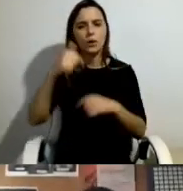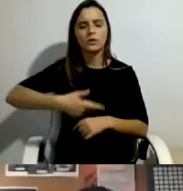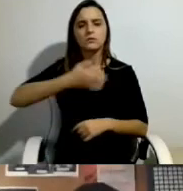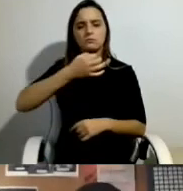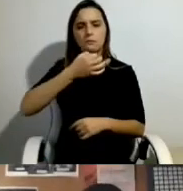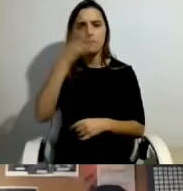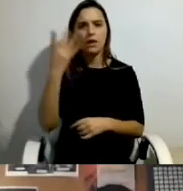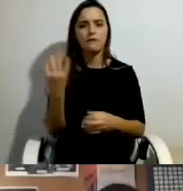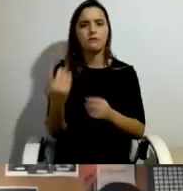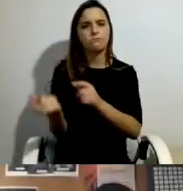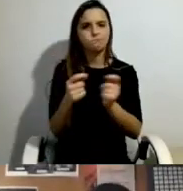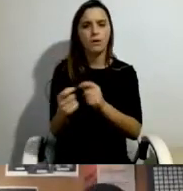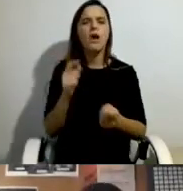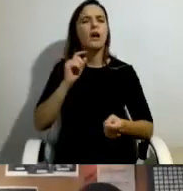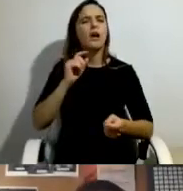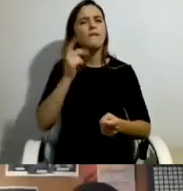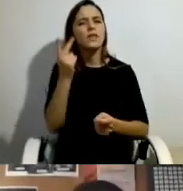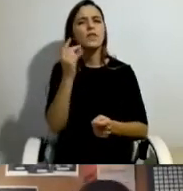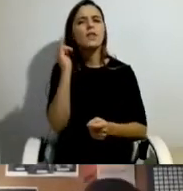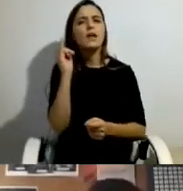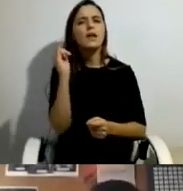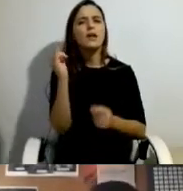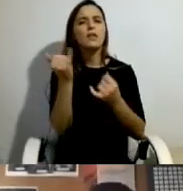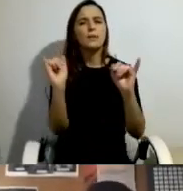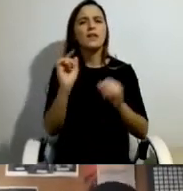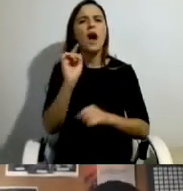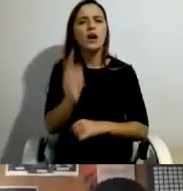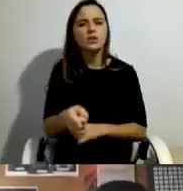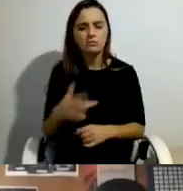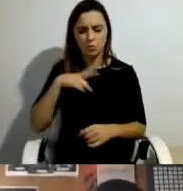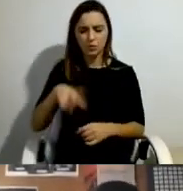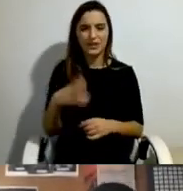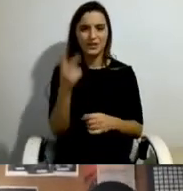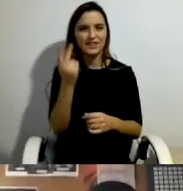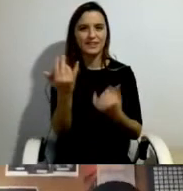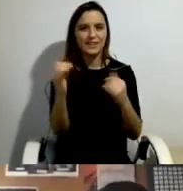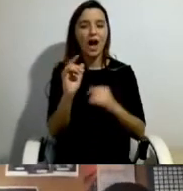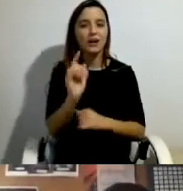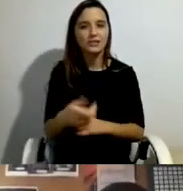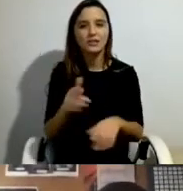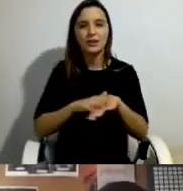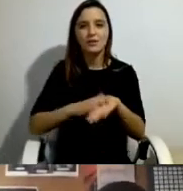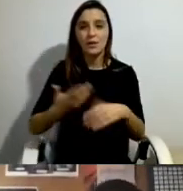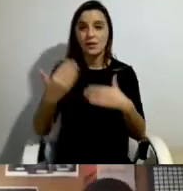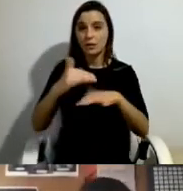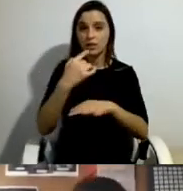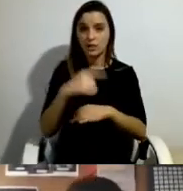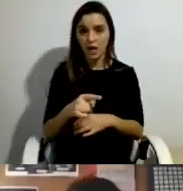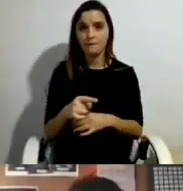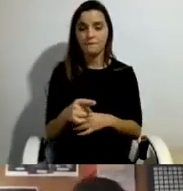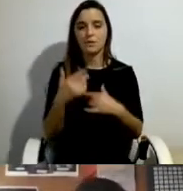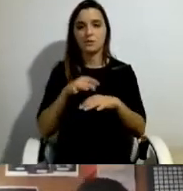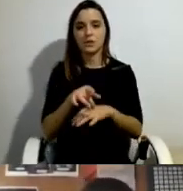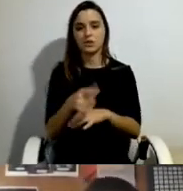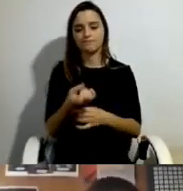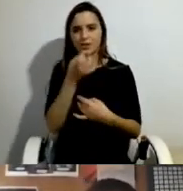é que é a vida independente e o que é que ela é em Portugal, e sendo aquilo que ela é, com as limitações que ela tem, mas isso eu deixo depois